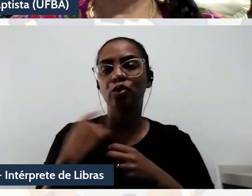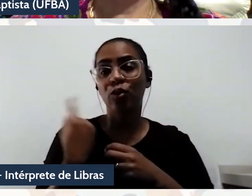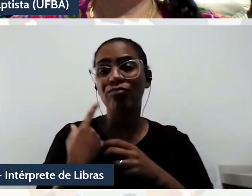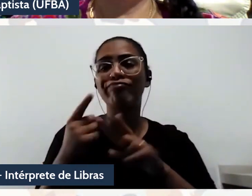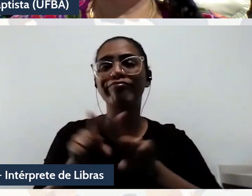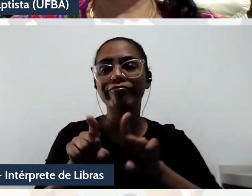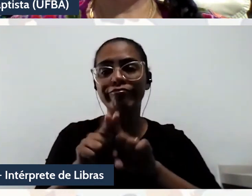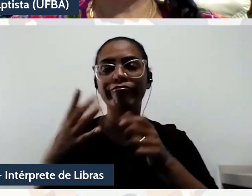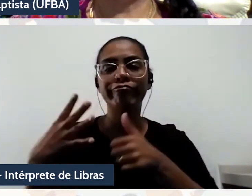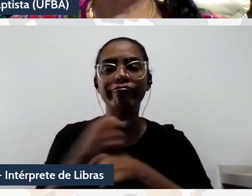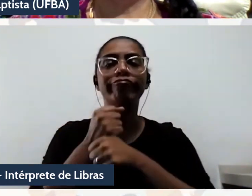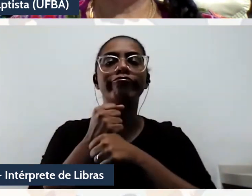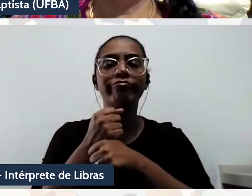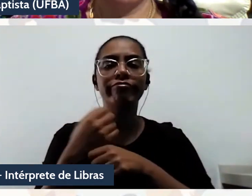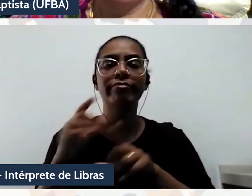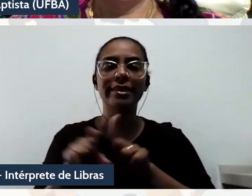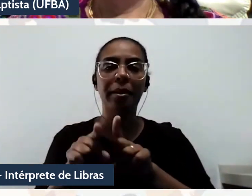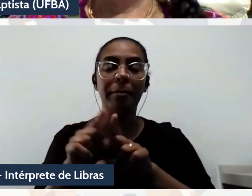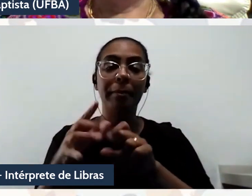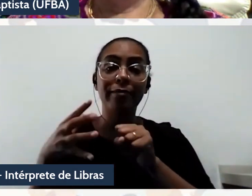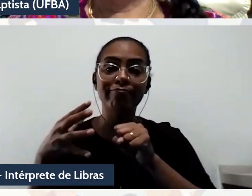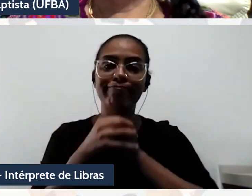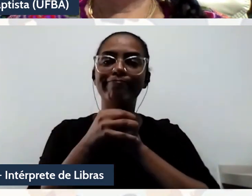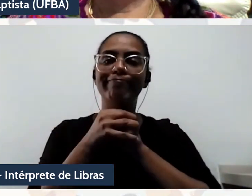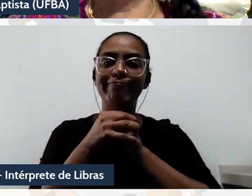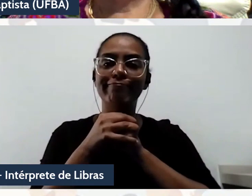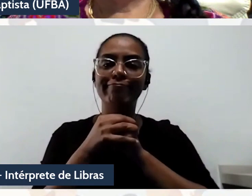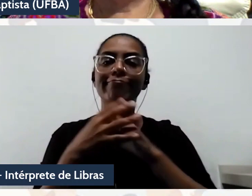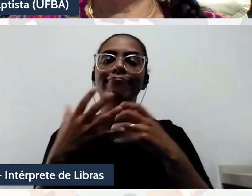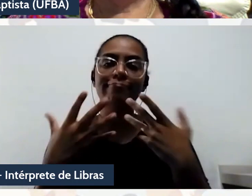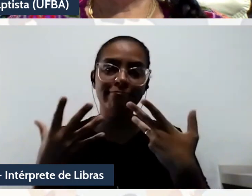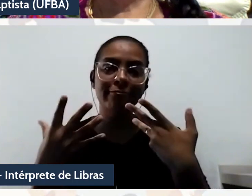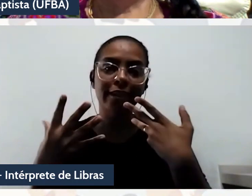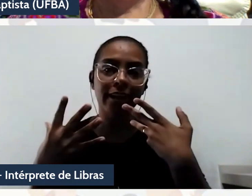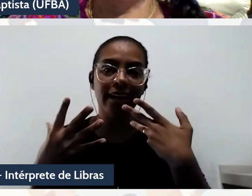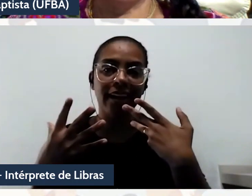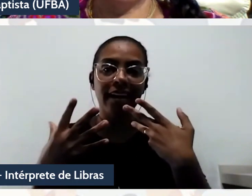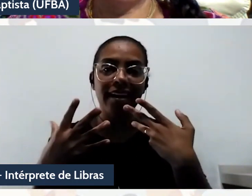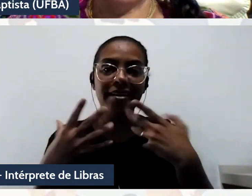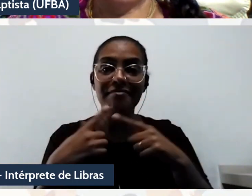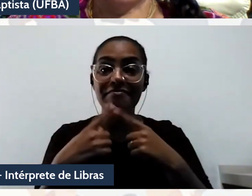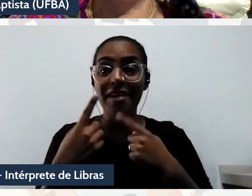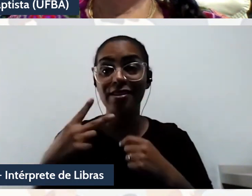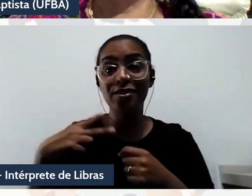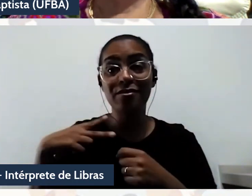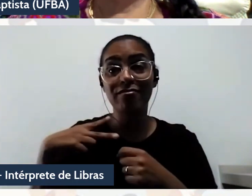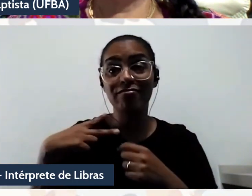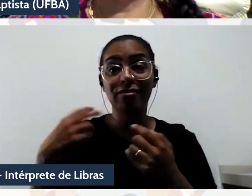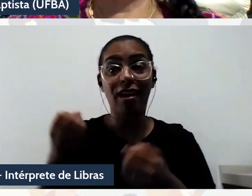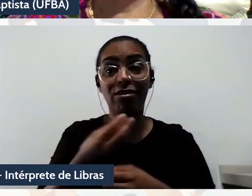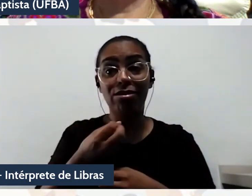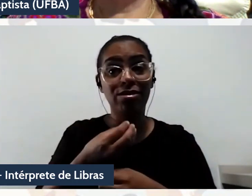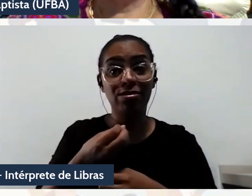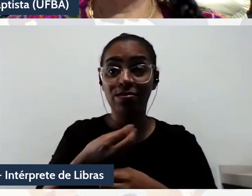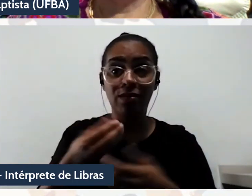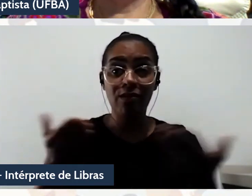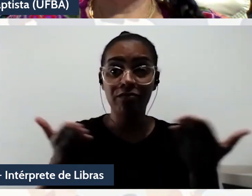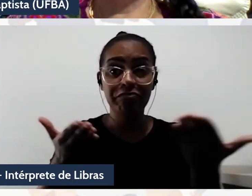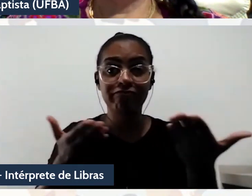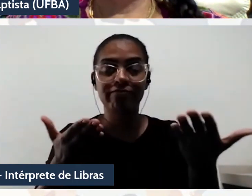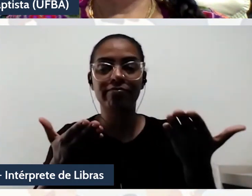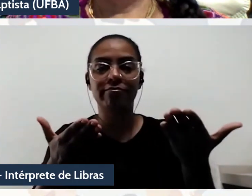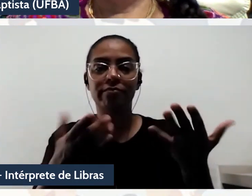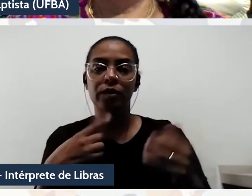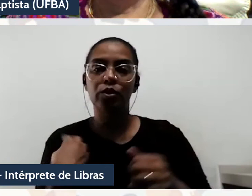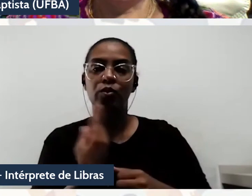Então, a subjetividade, nossa, é uma subjetividade moderna. Então, o que a gente está buscando